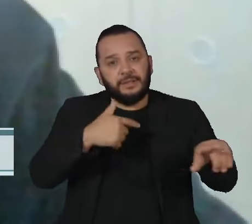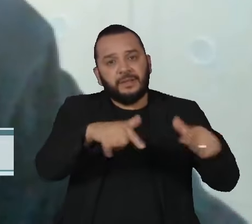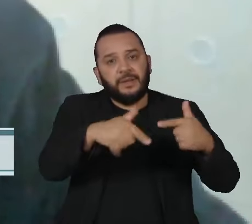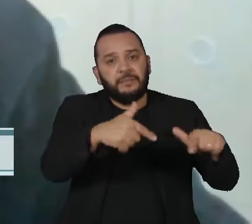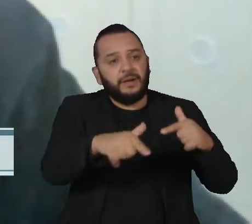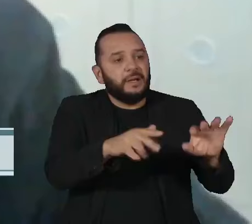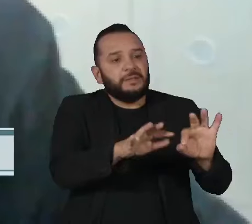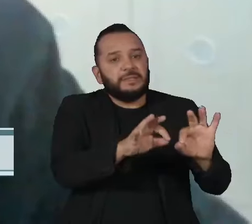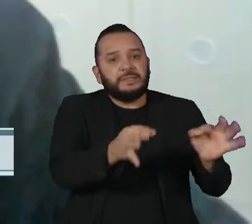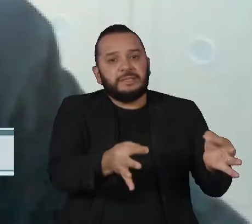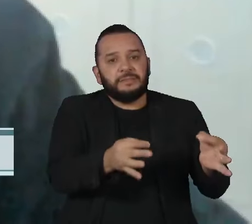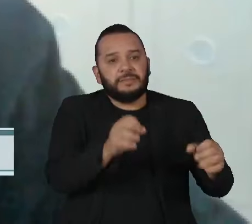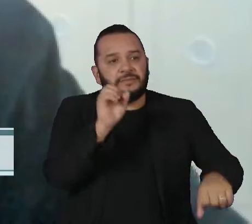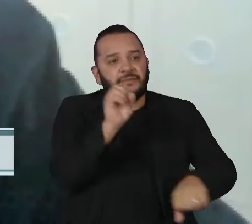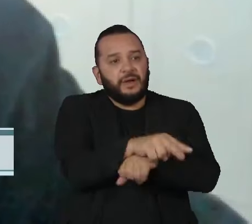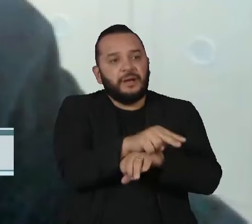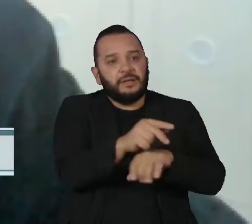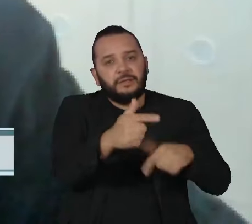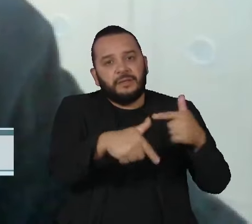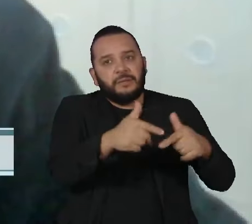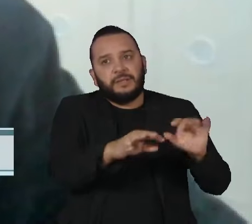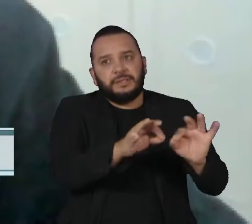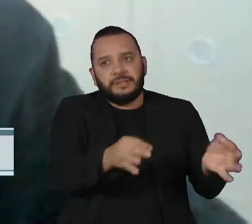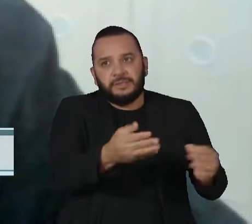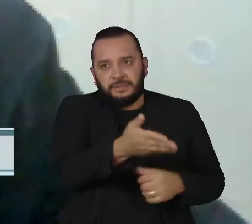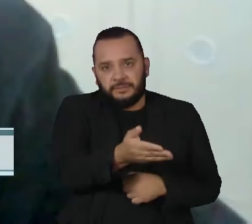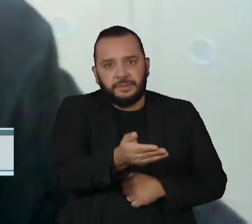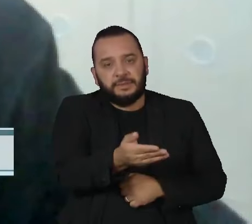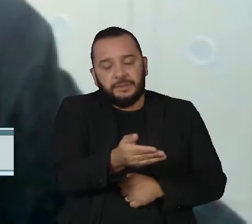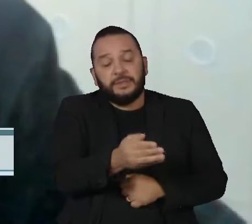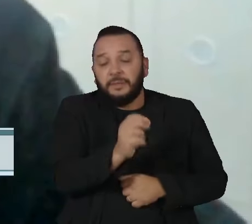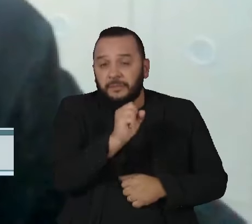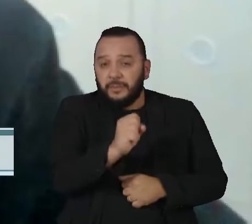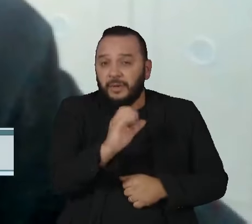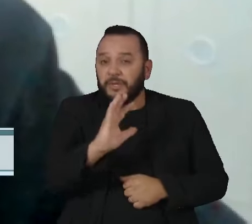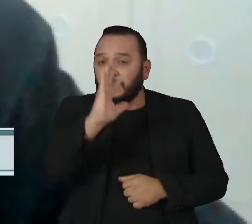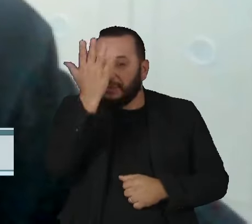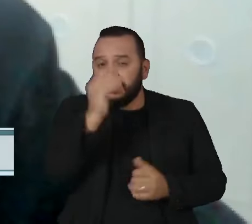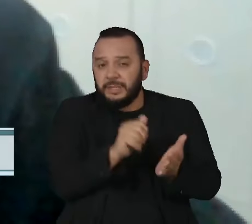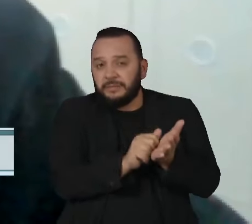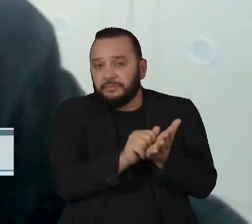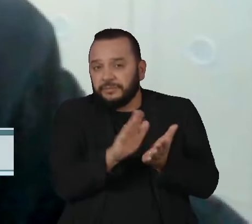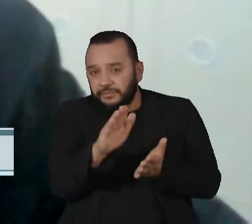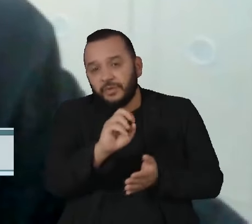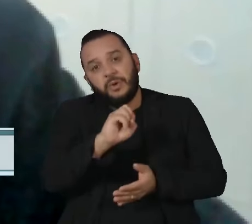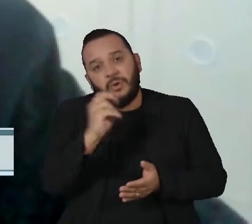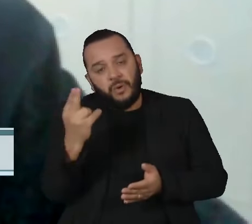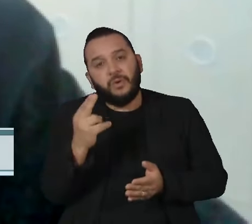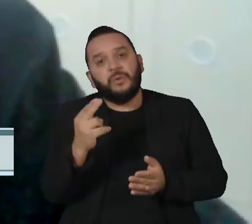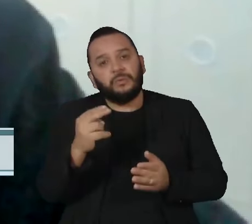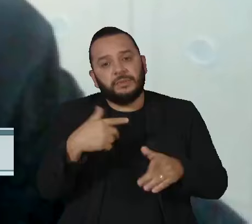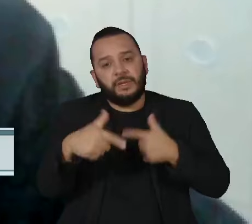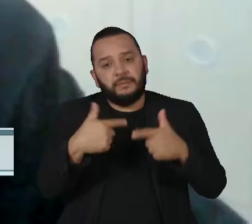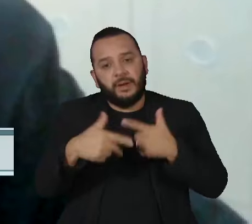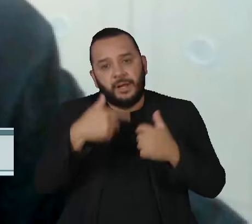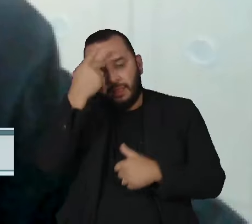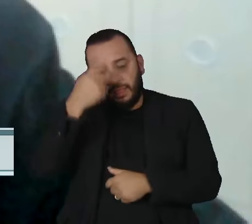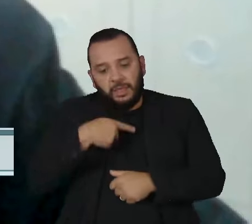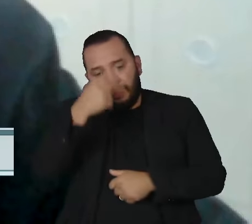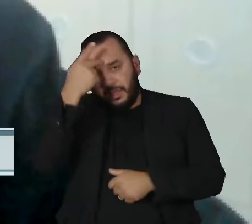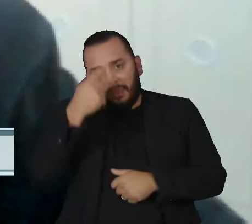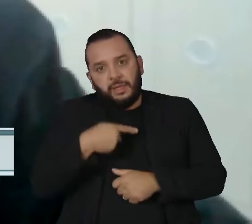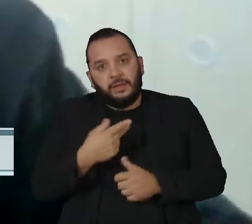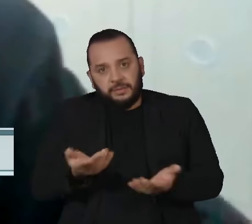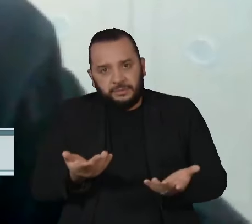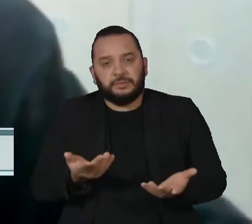ele esteja mais sujeito ao desemprego em formalidade e, portanto, mais exposto aos